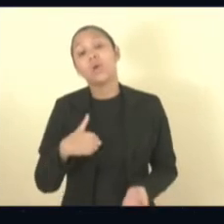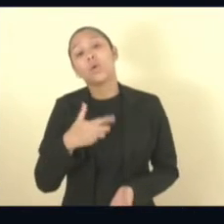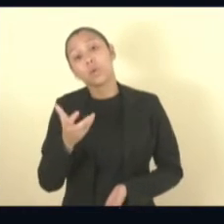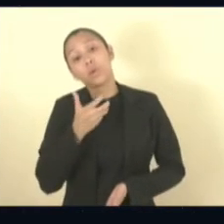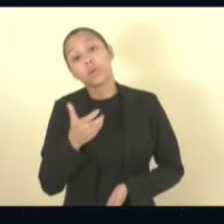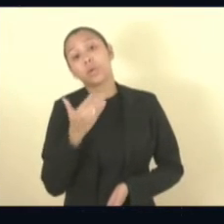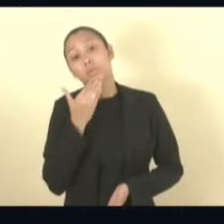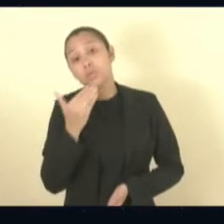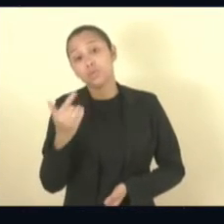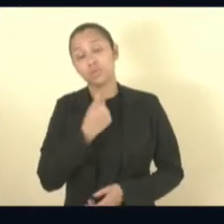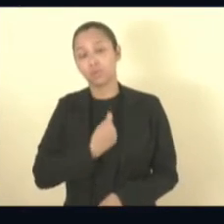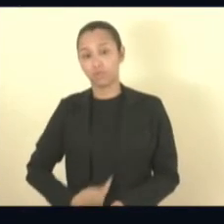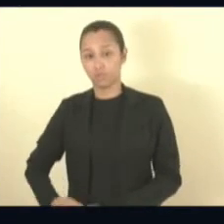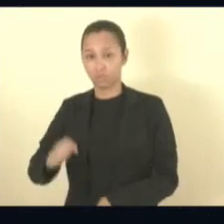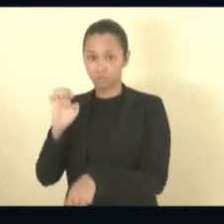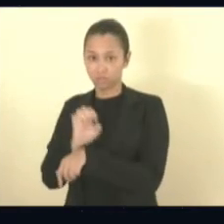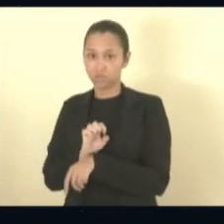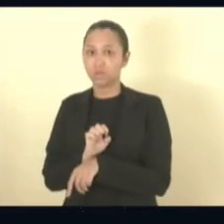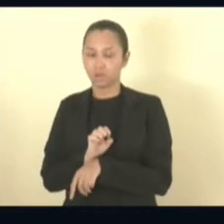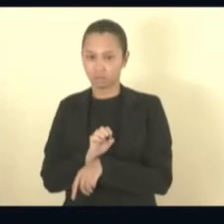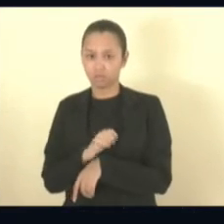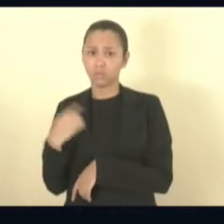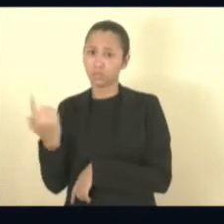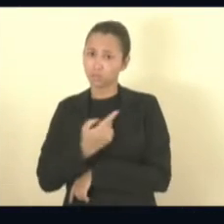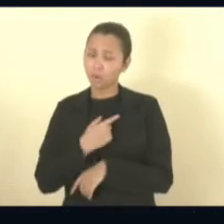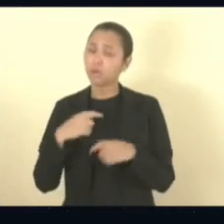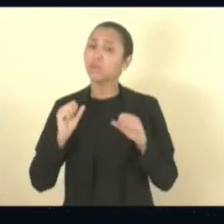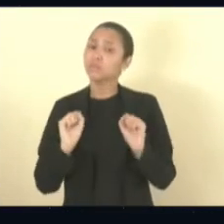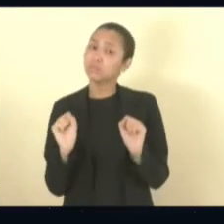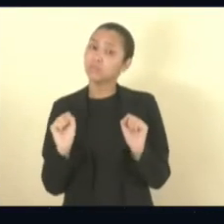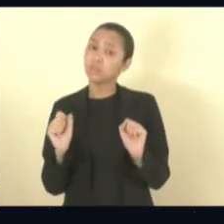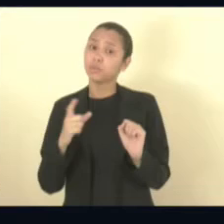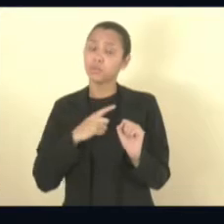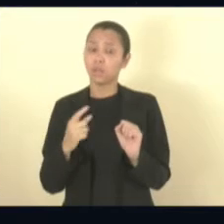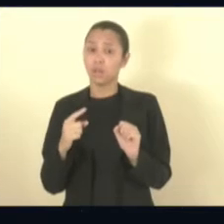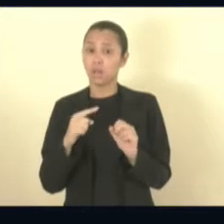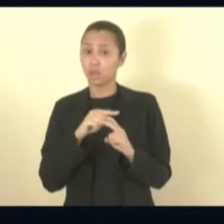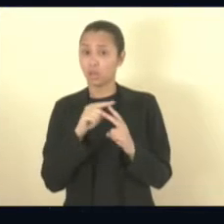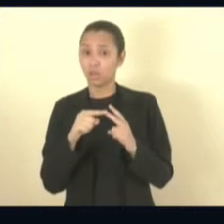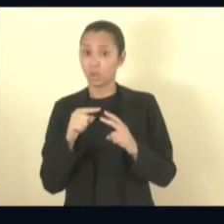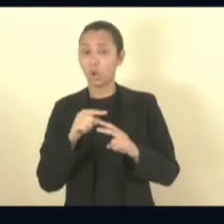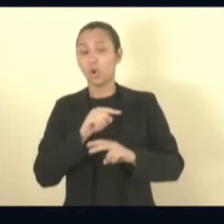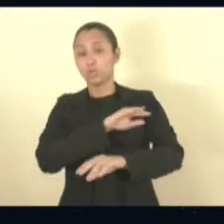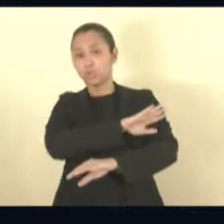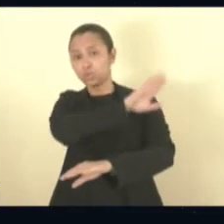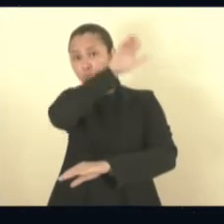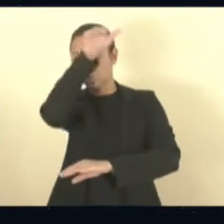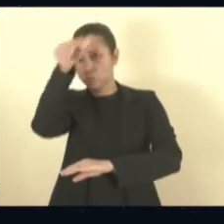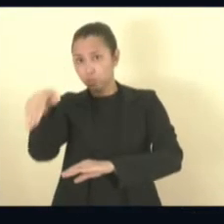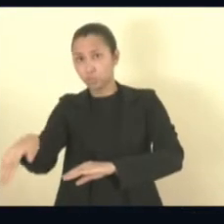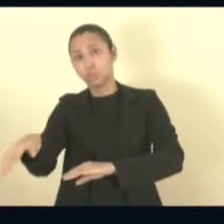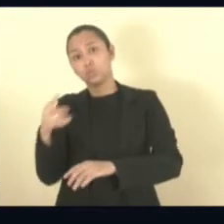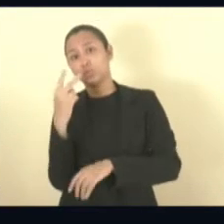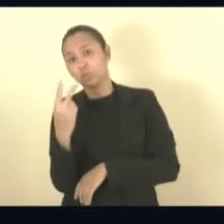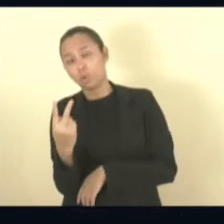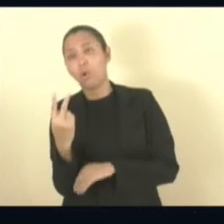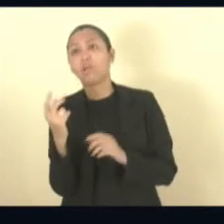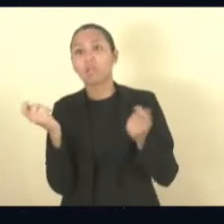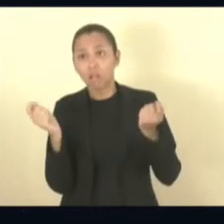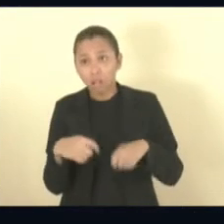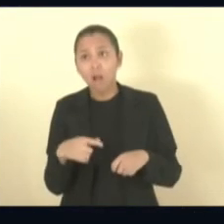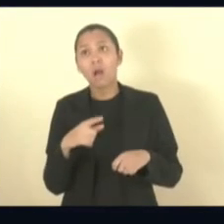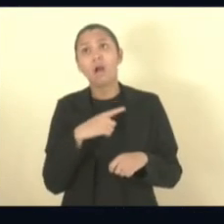um apelo ao governo do Estado. Nós podemos ver ali dois viadutos ali no IBC e talvez ali na Praça de Ouro